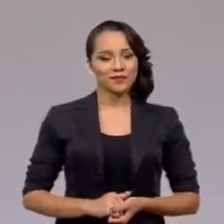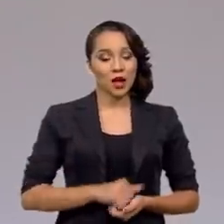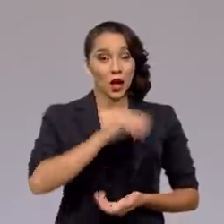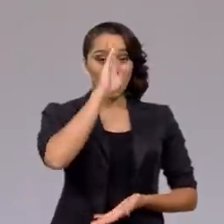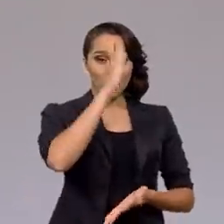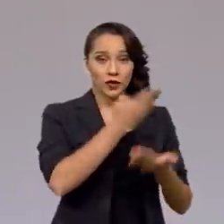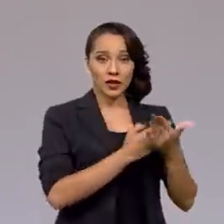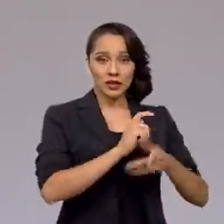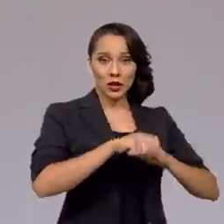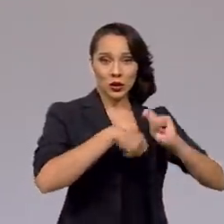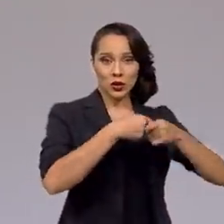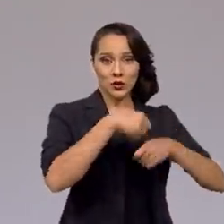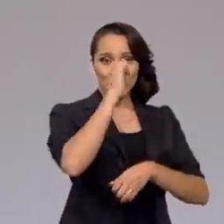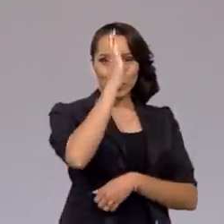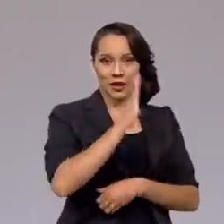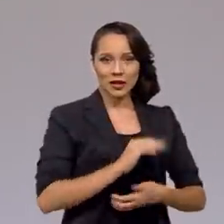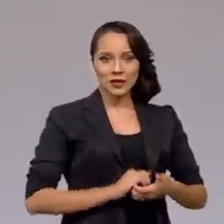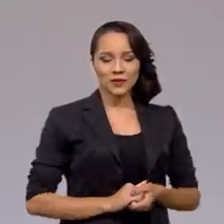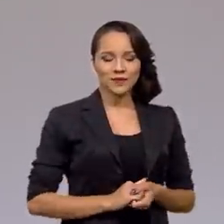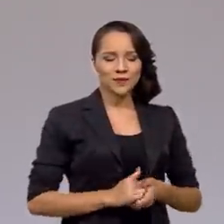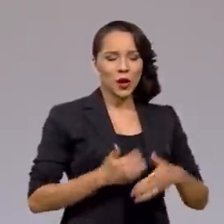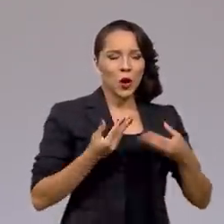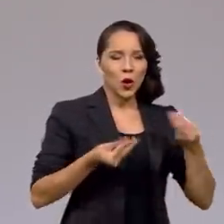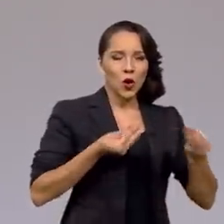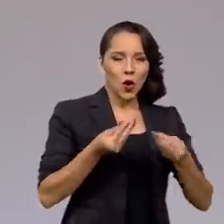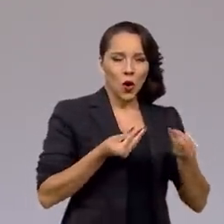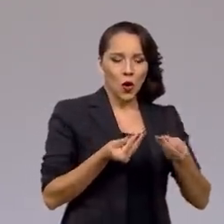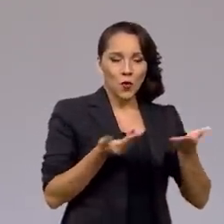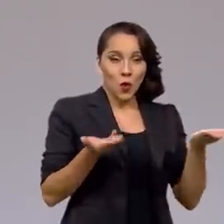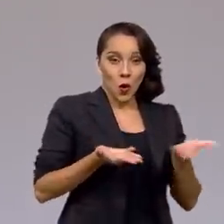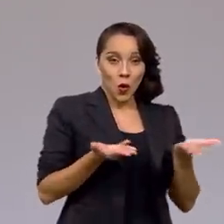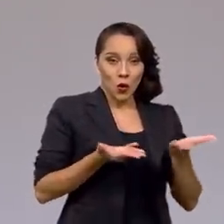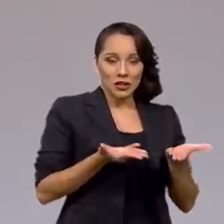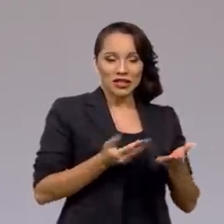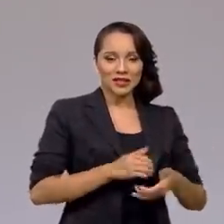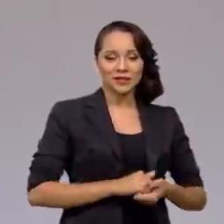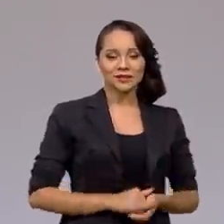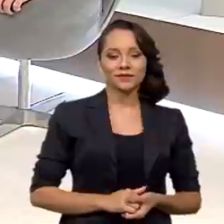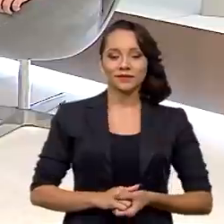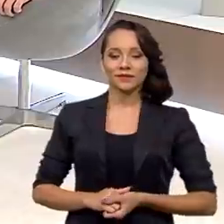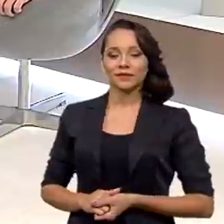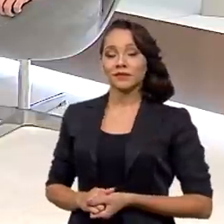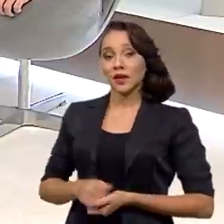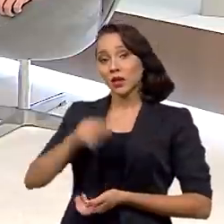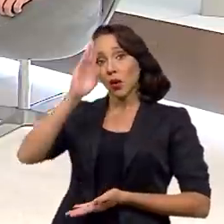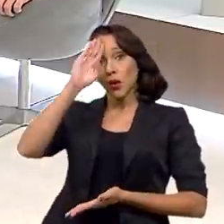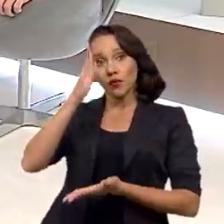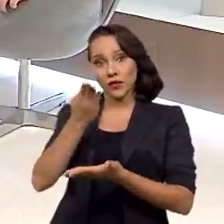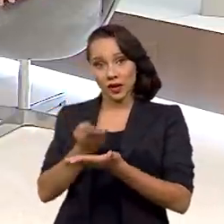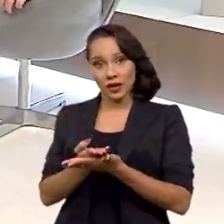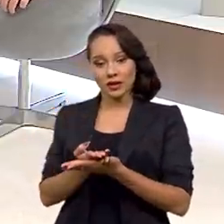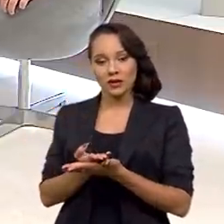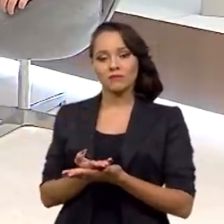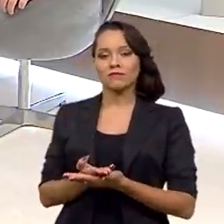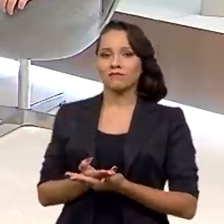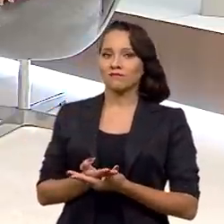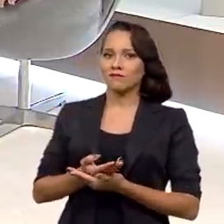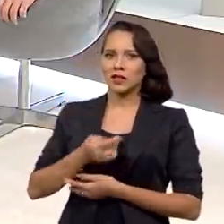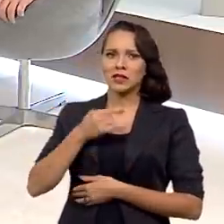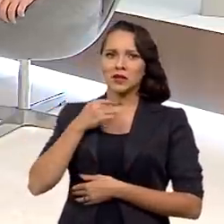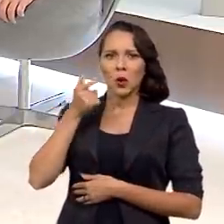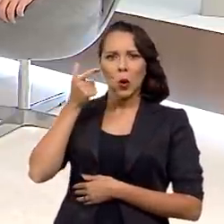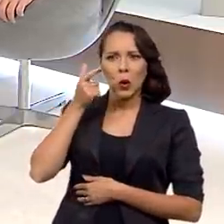Confiança na economia brasileira, como que ela está atualmente, Saksida? Confiança não se ganha,